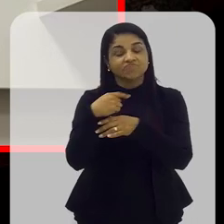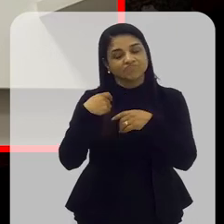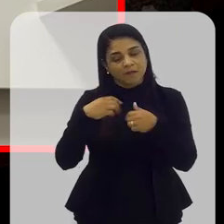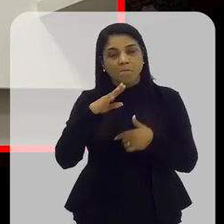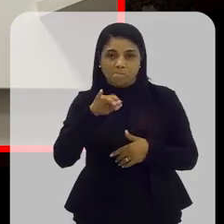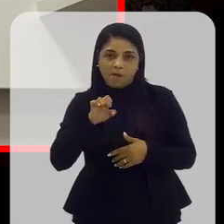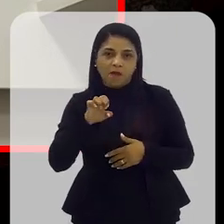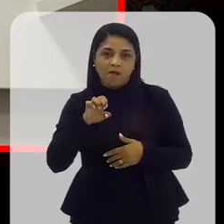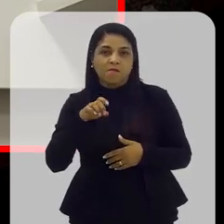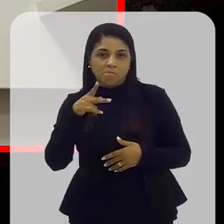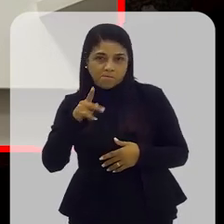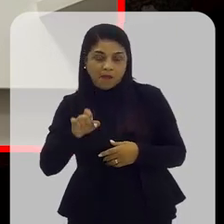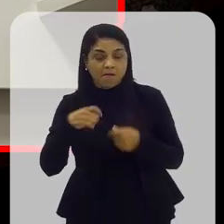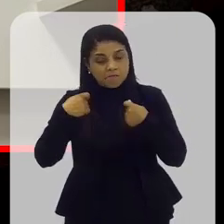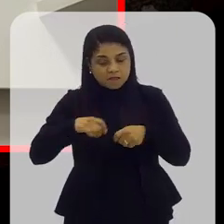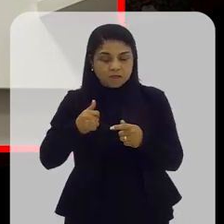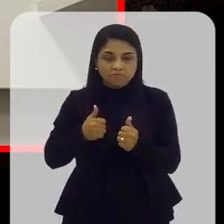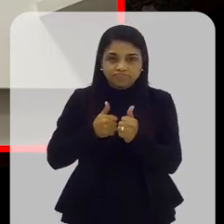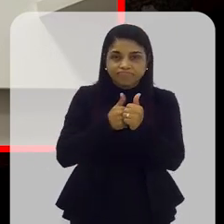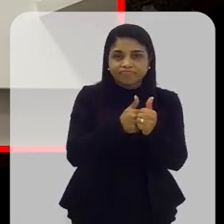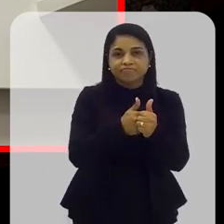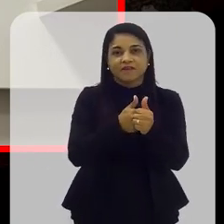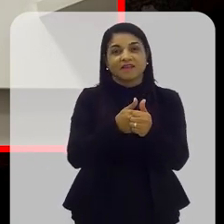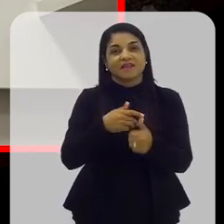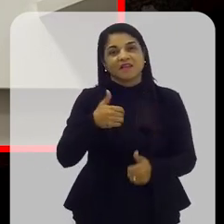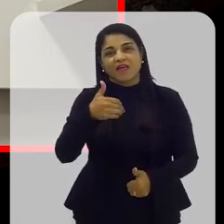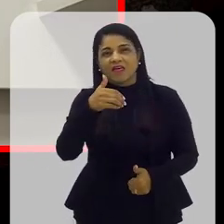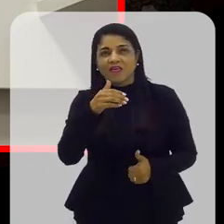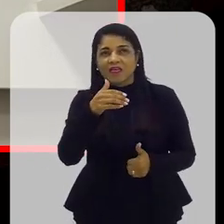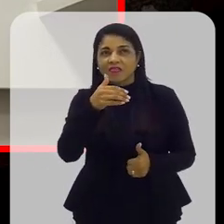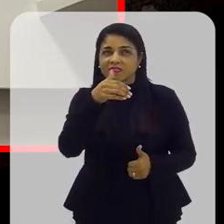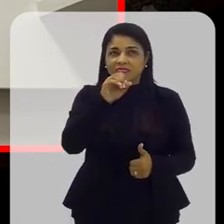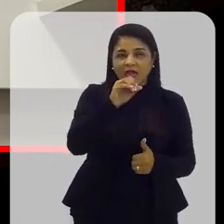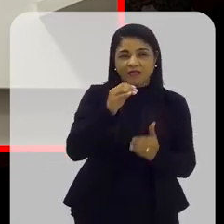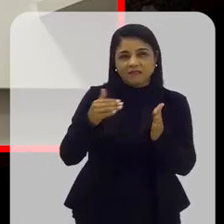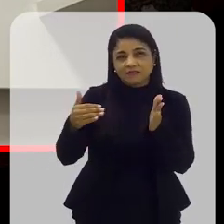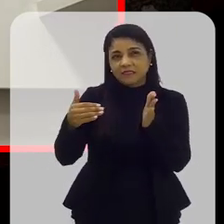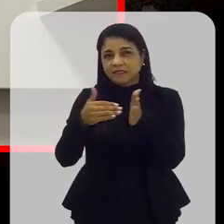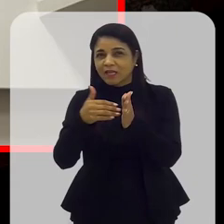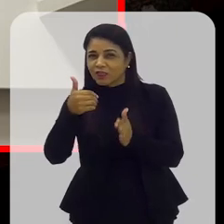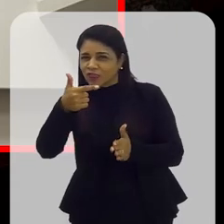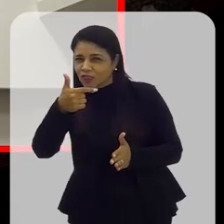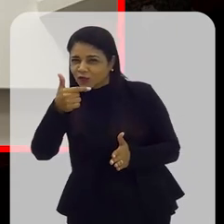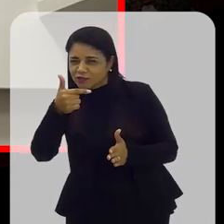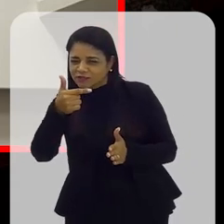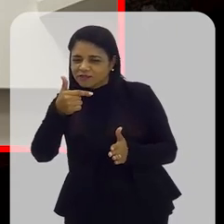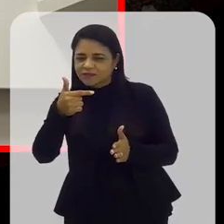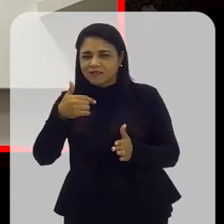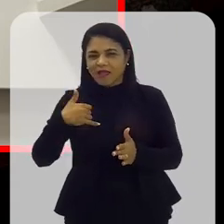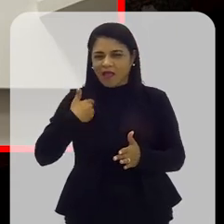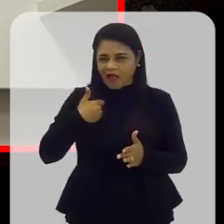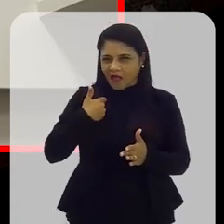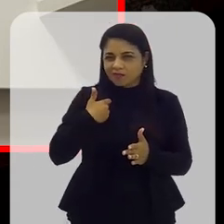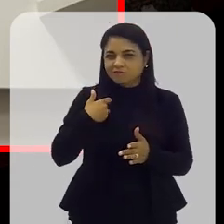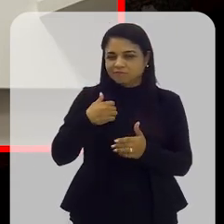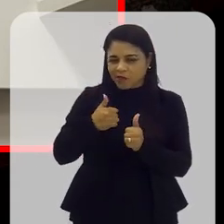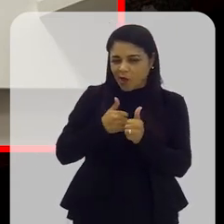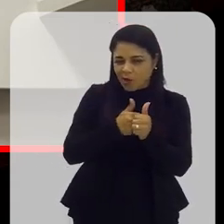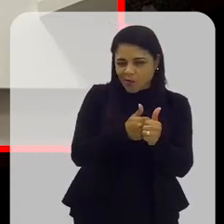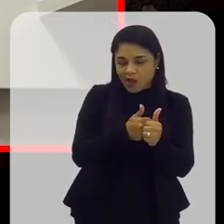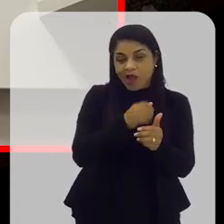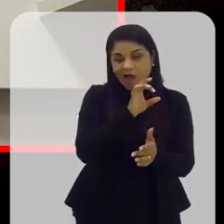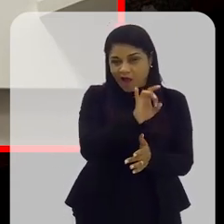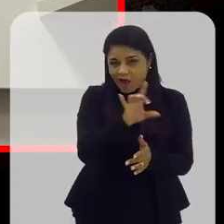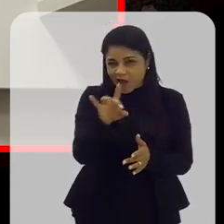escovação até por volta dos... entre 10 e 12 anos, sabe? Essa escovação tem que ser supervisionada. Obviamente,